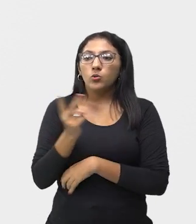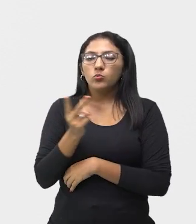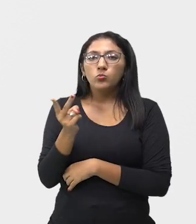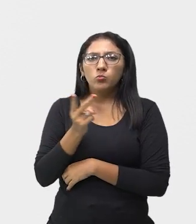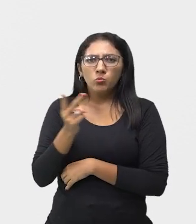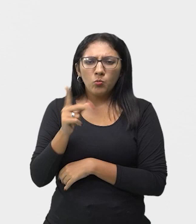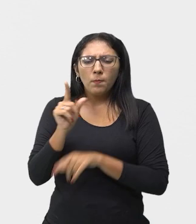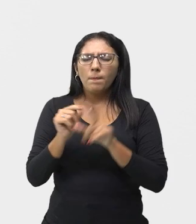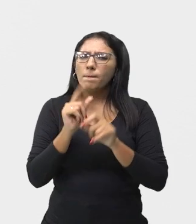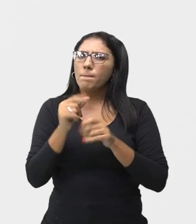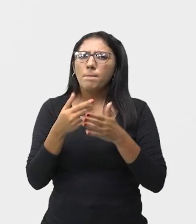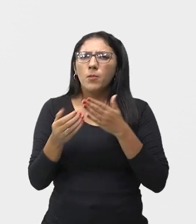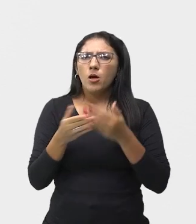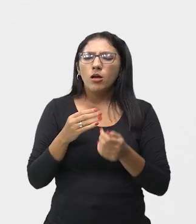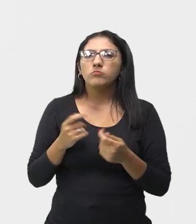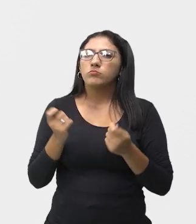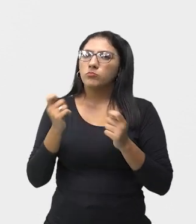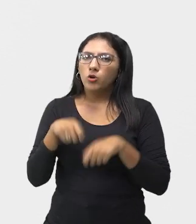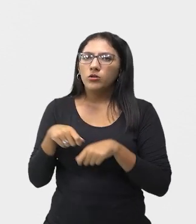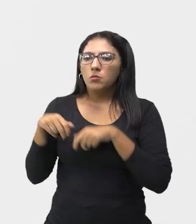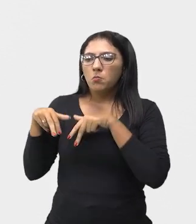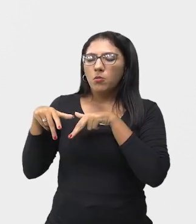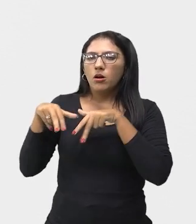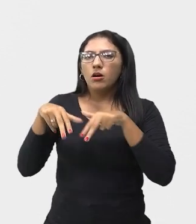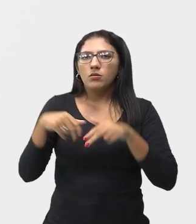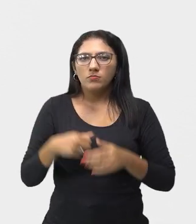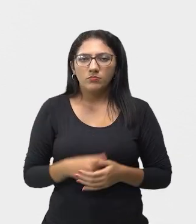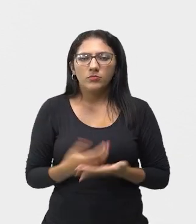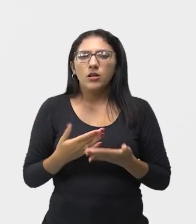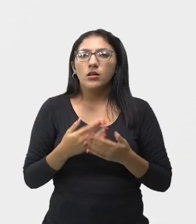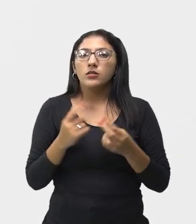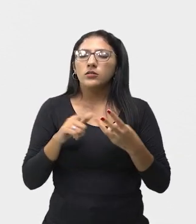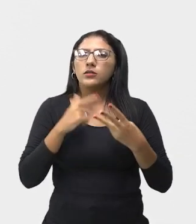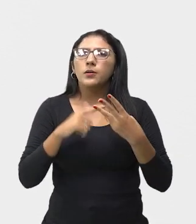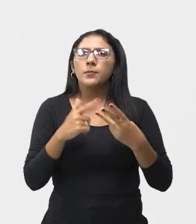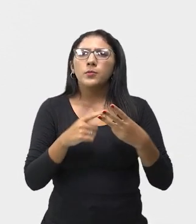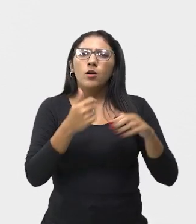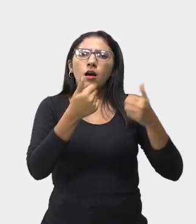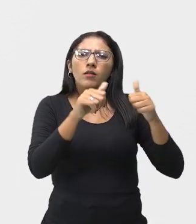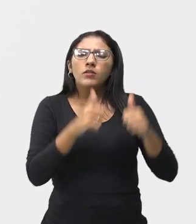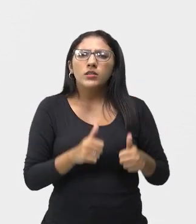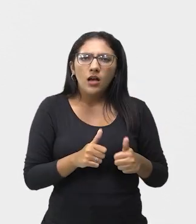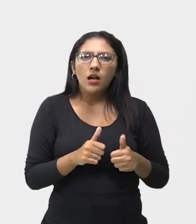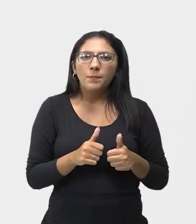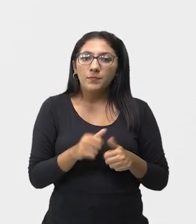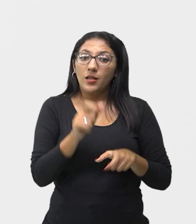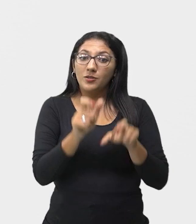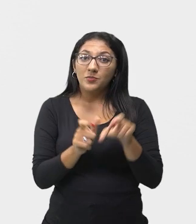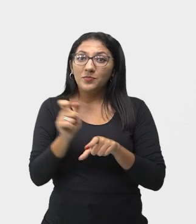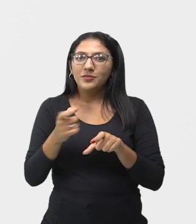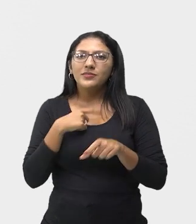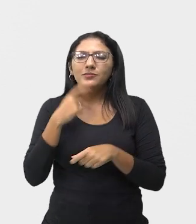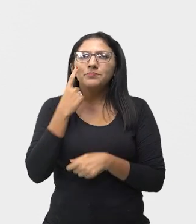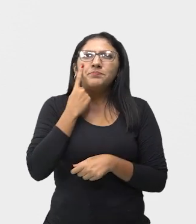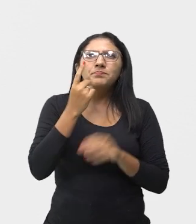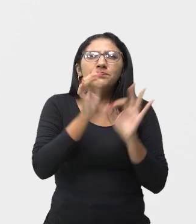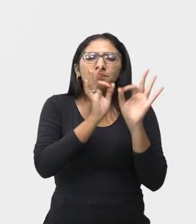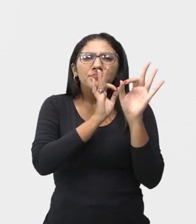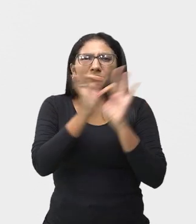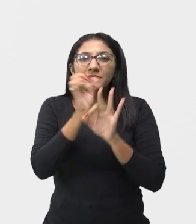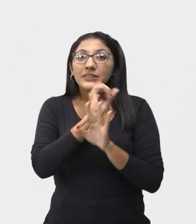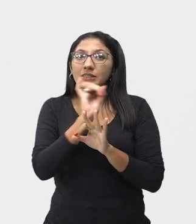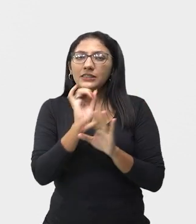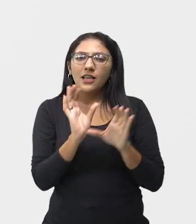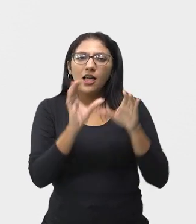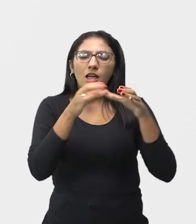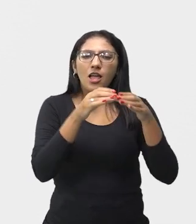vai fazer essa dinâmica. E quem vai avaliar? O próprio público, a plateia. Se o grupo